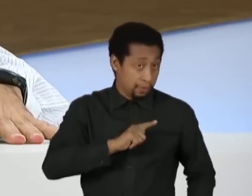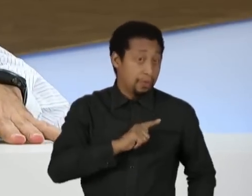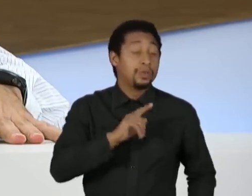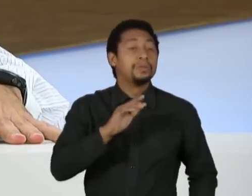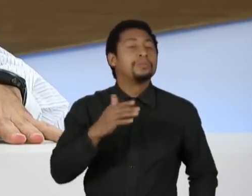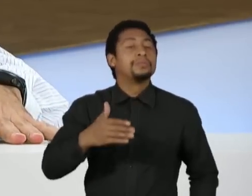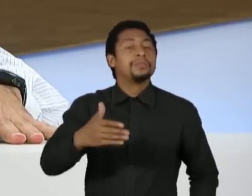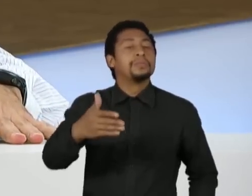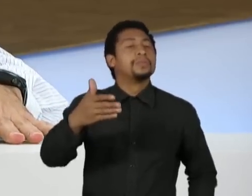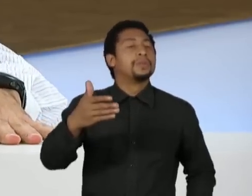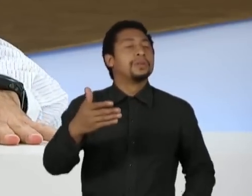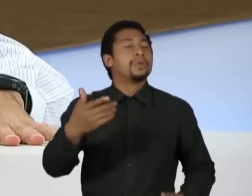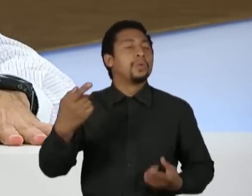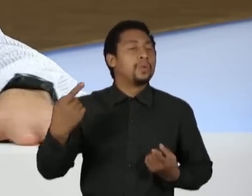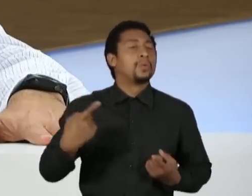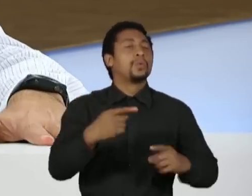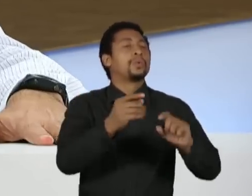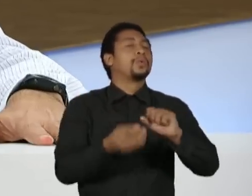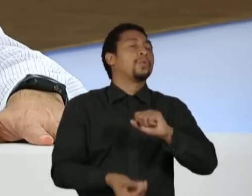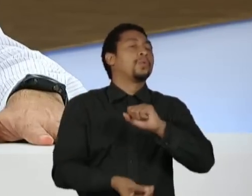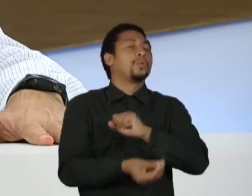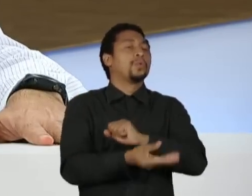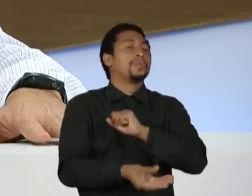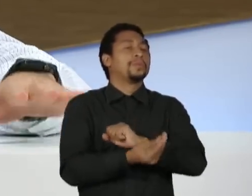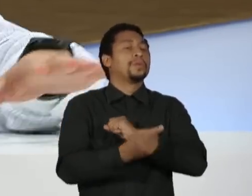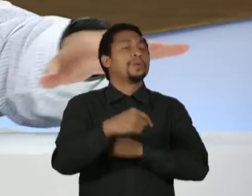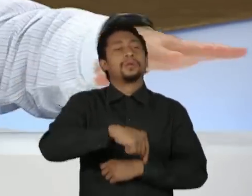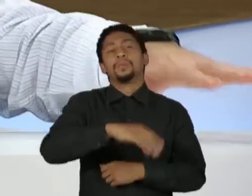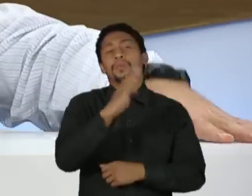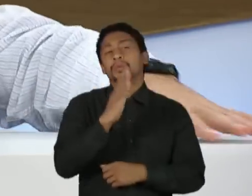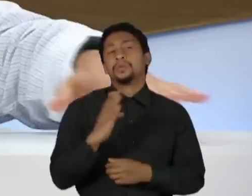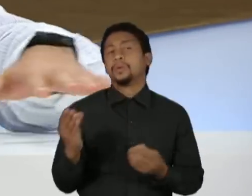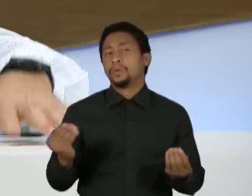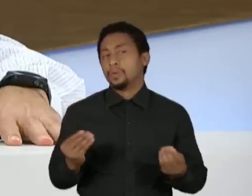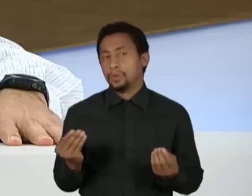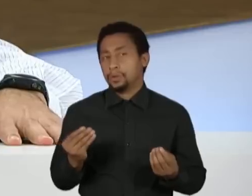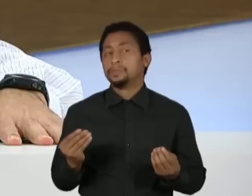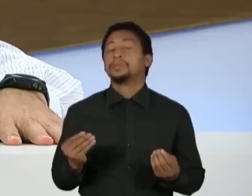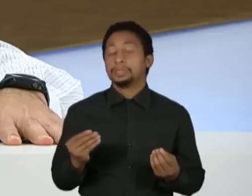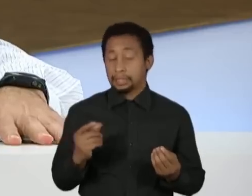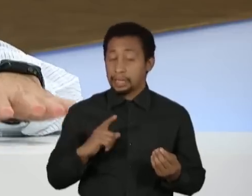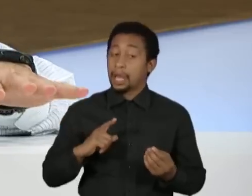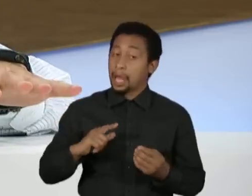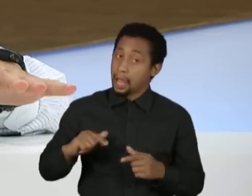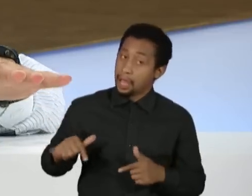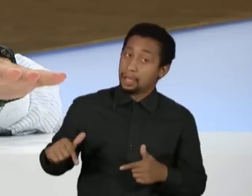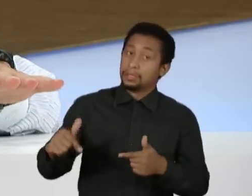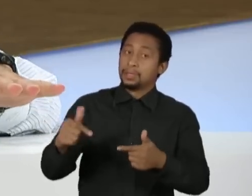futuro tem um combate à corrupção no Brasil depois de tudo isso que nós vimos, de ações, revisões,